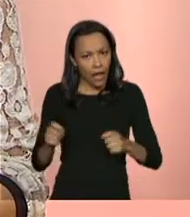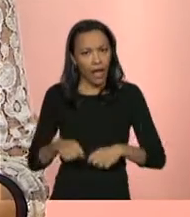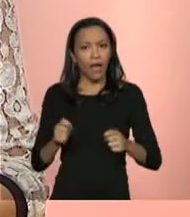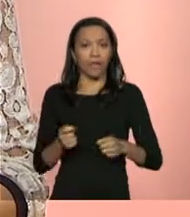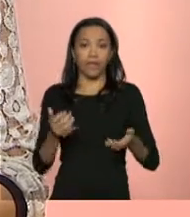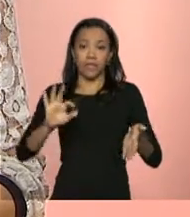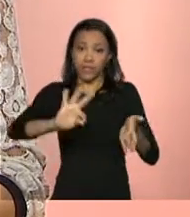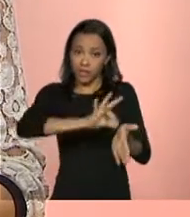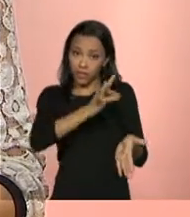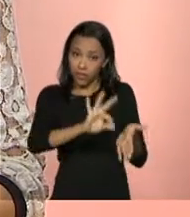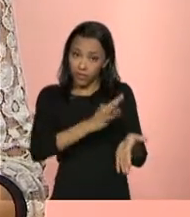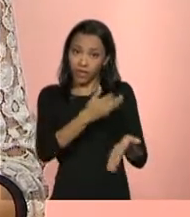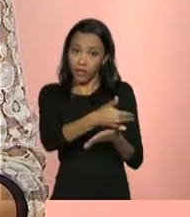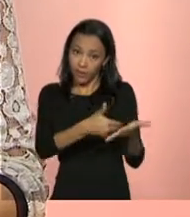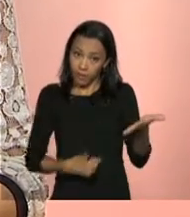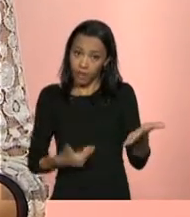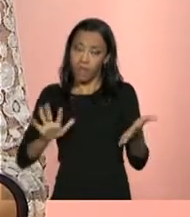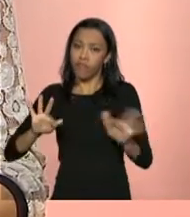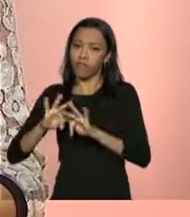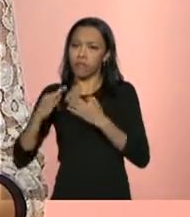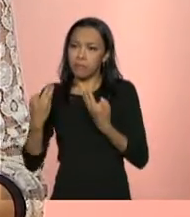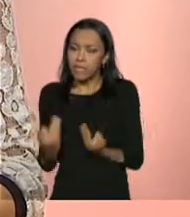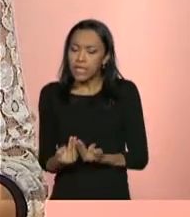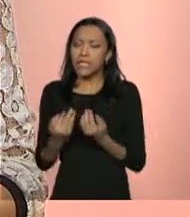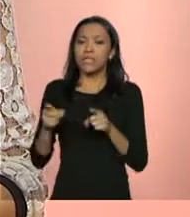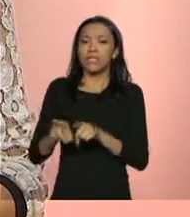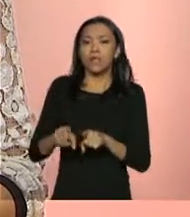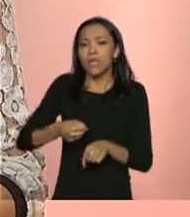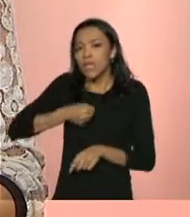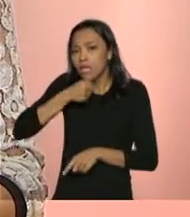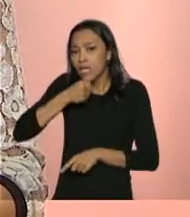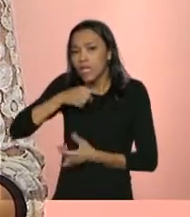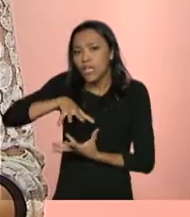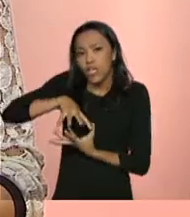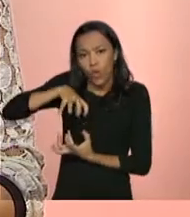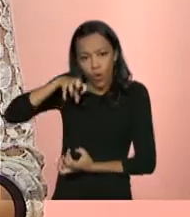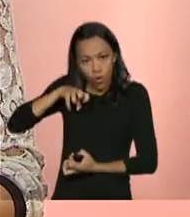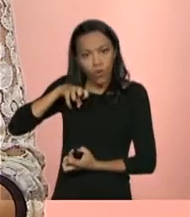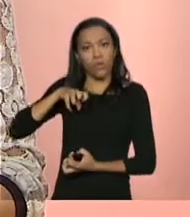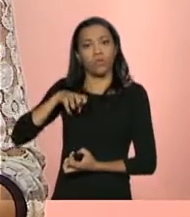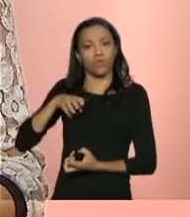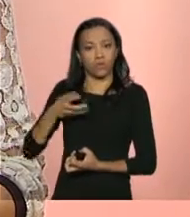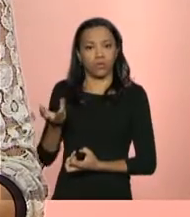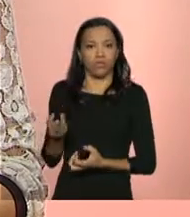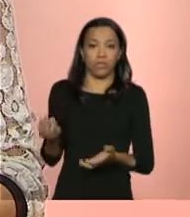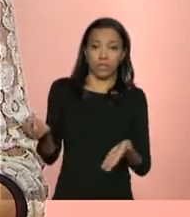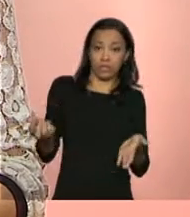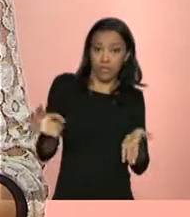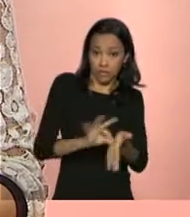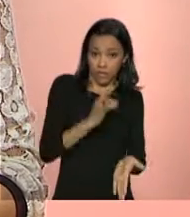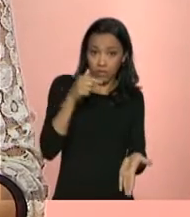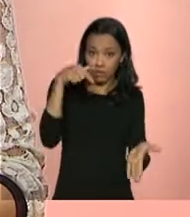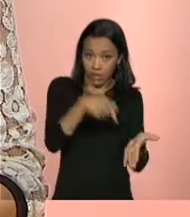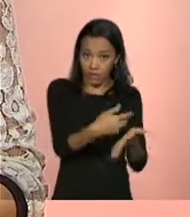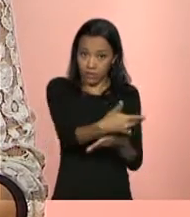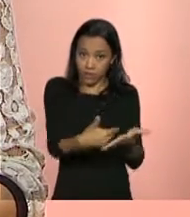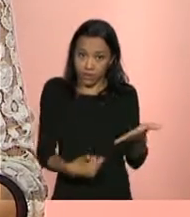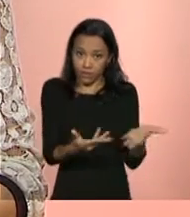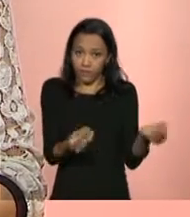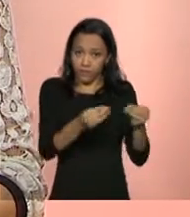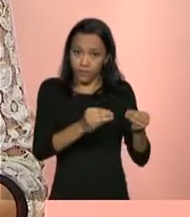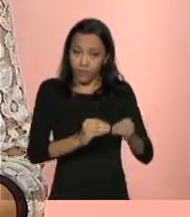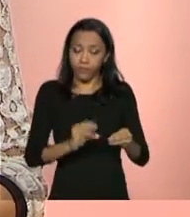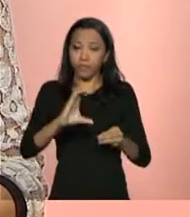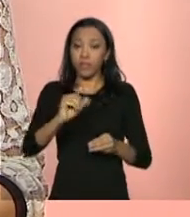família e idosos do Serviço de Fortalecimento de Vínculos, o SCFV, mesmo que elas